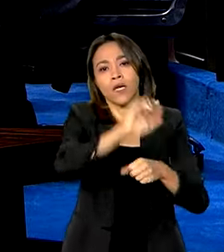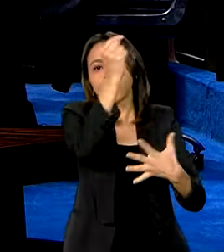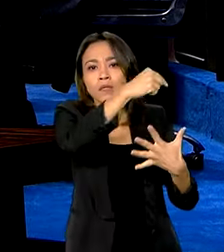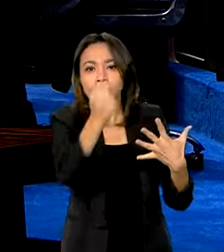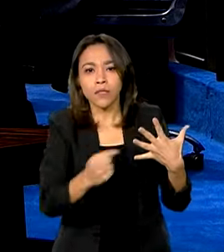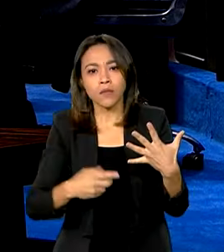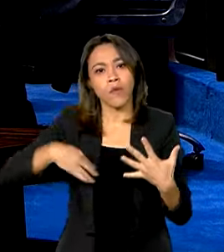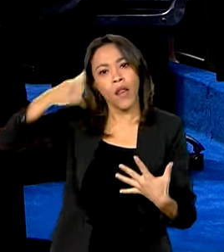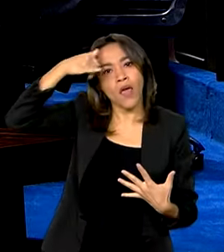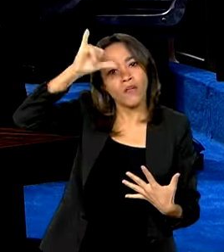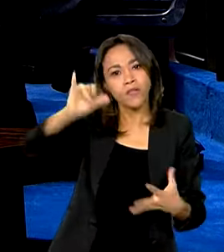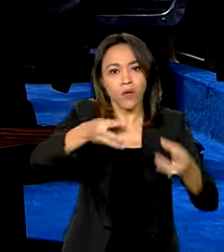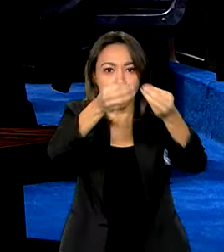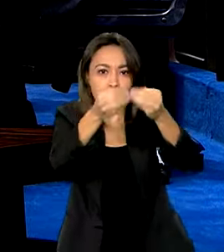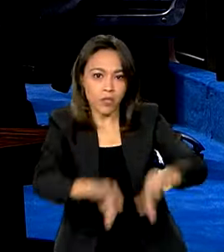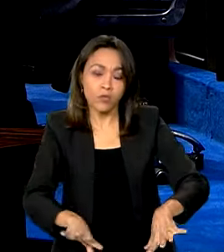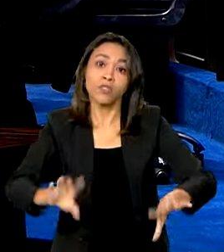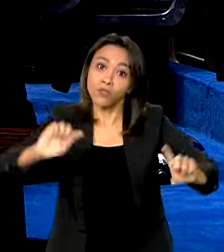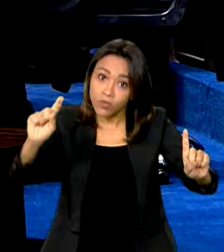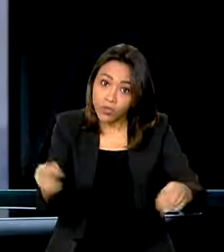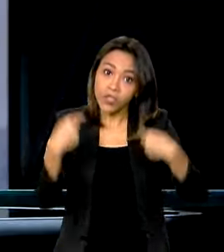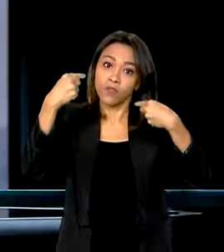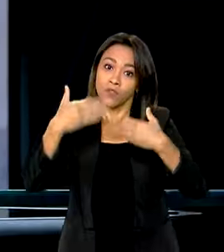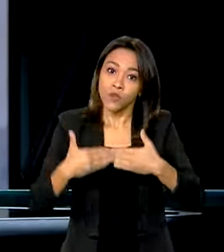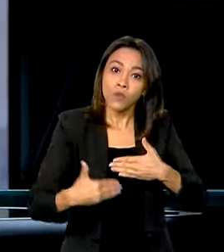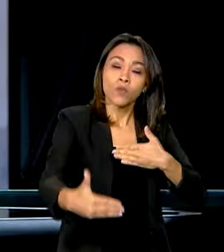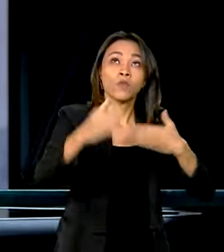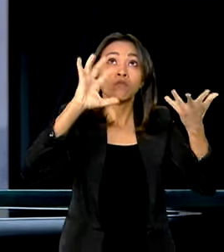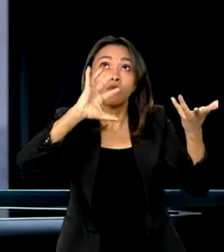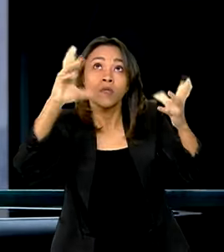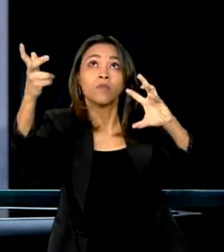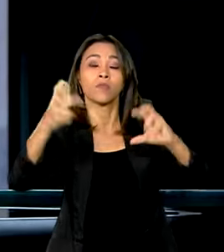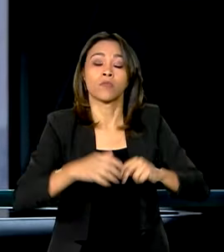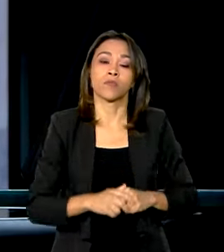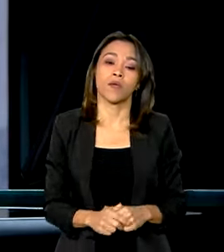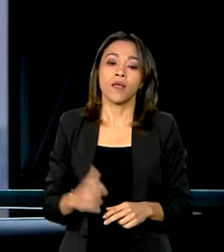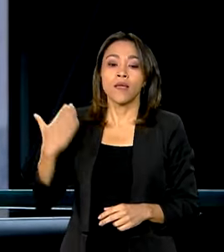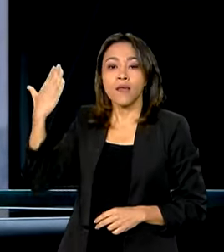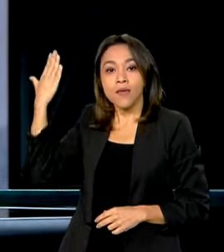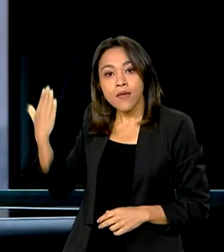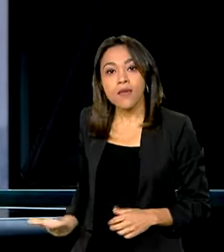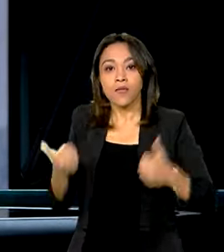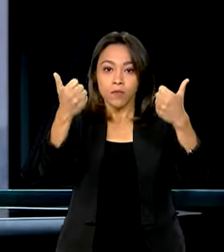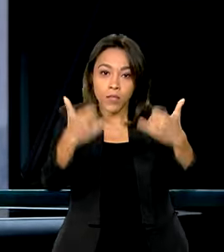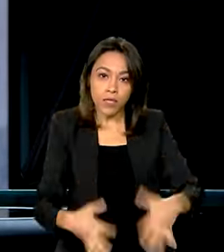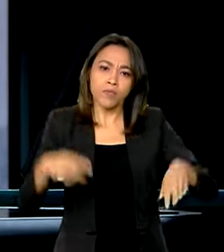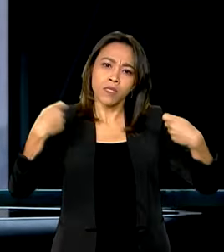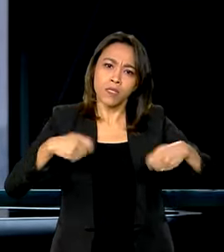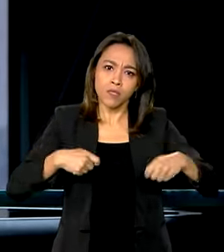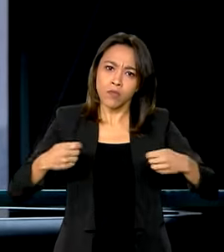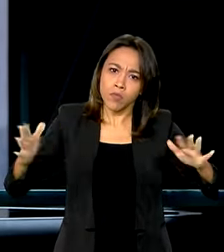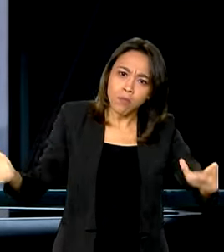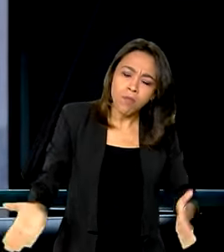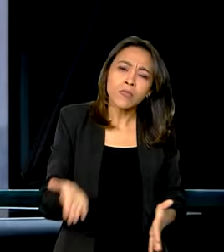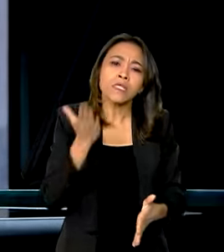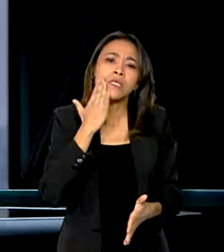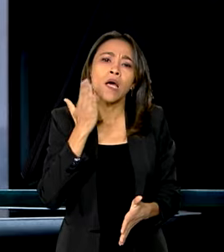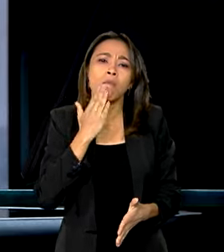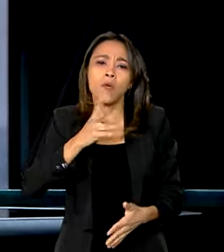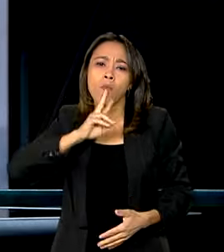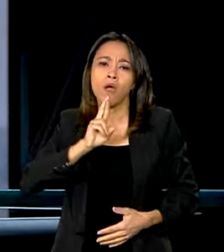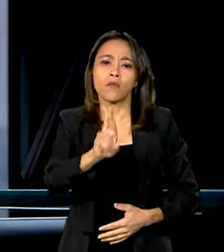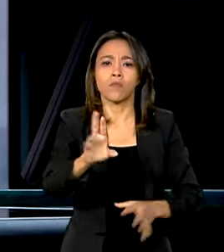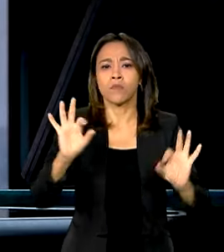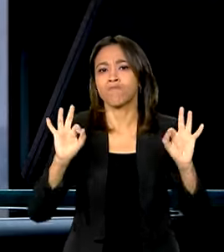para enfrentar os desafios climáticos. Precisamos aprimorar a nossa capacidade de resposta aos eventos climáticos